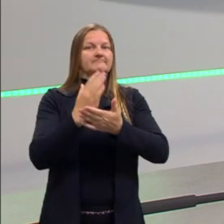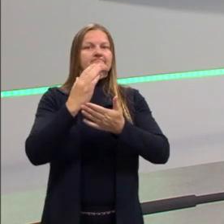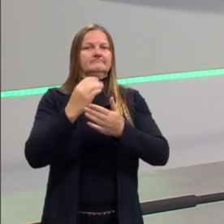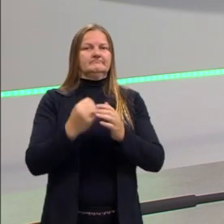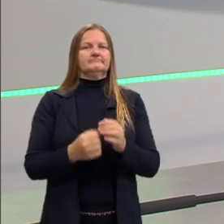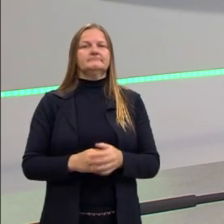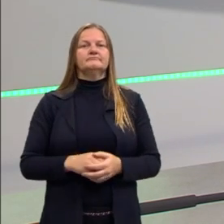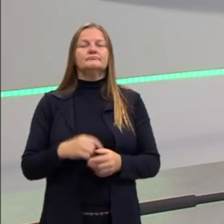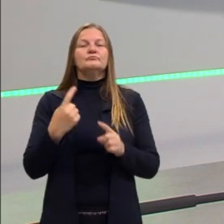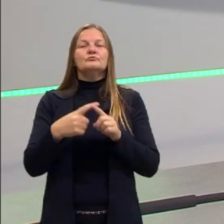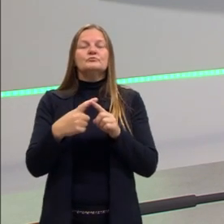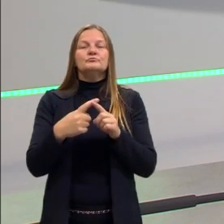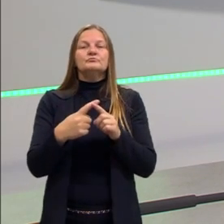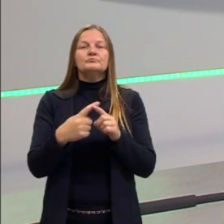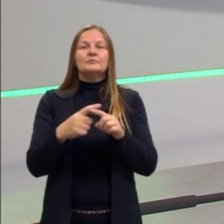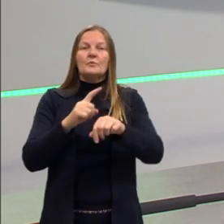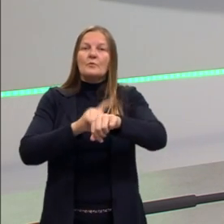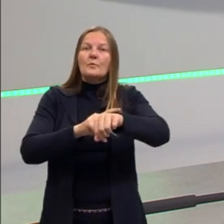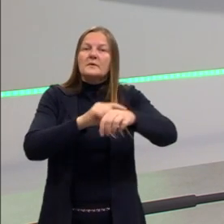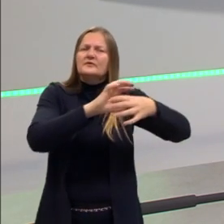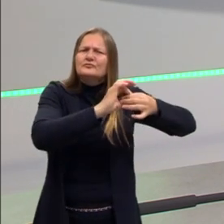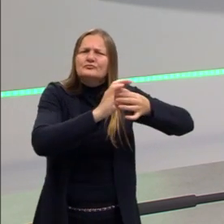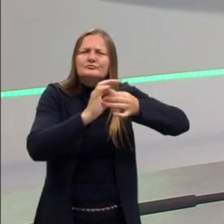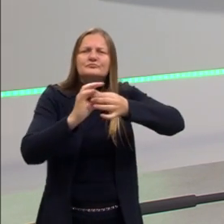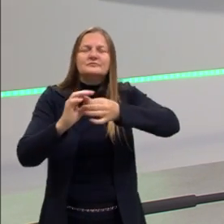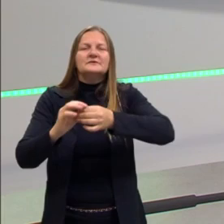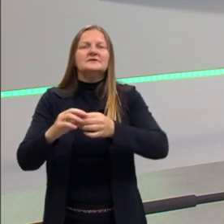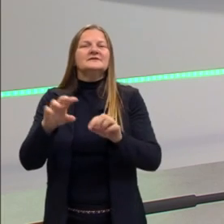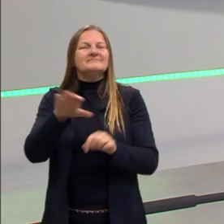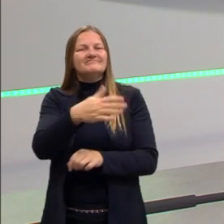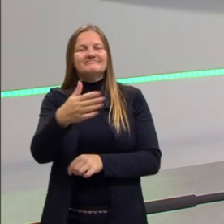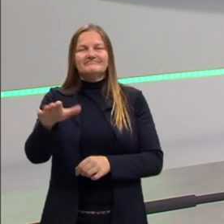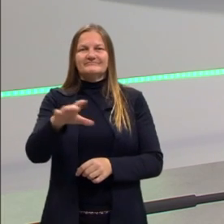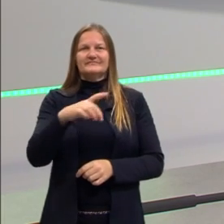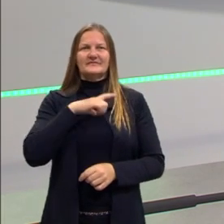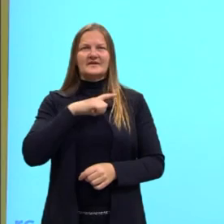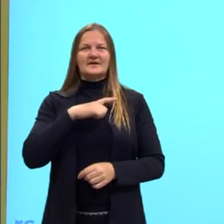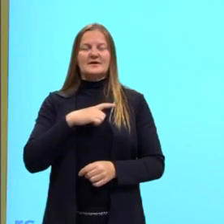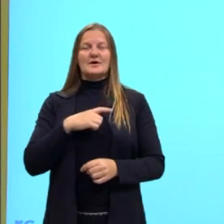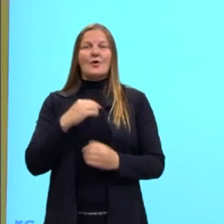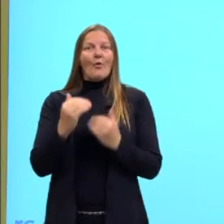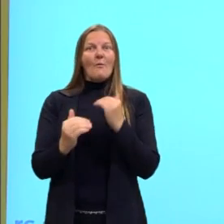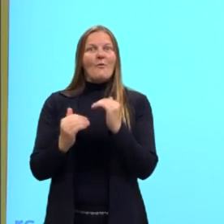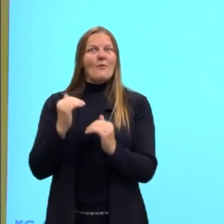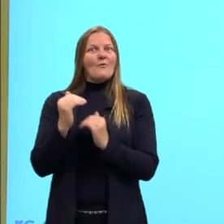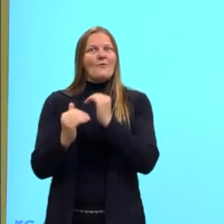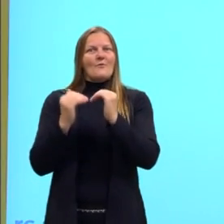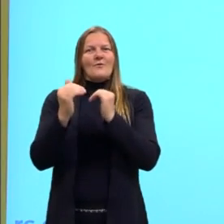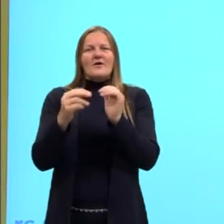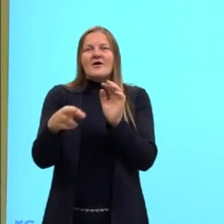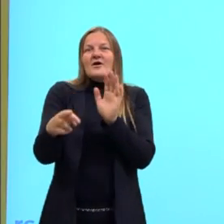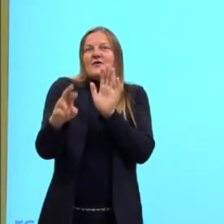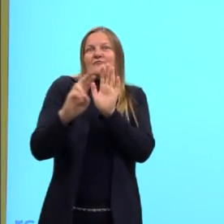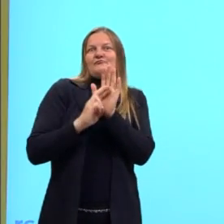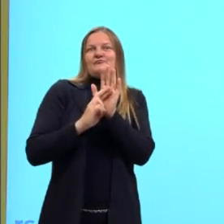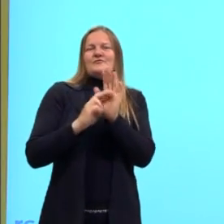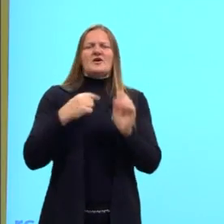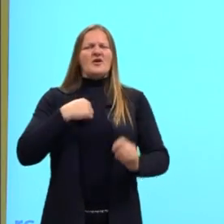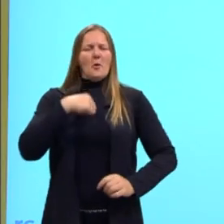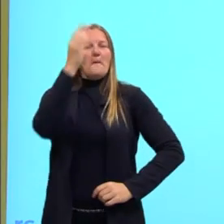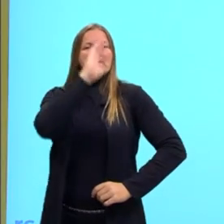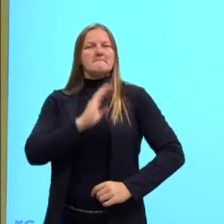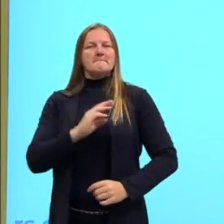importante por quê? Porque nesse momento, como eu já disse, e vou frisar várias vezes, é o nosso processo de reconhecimento como